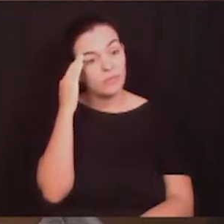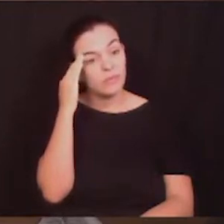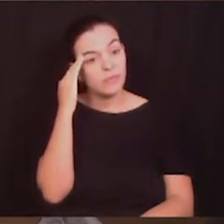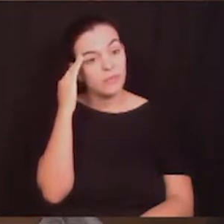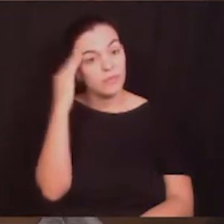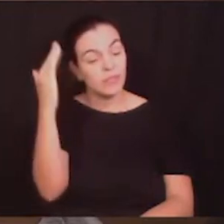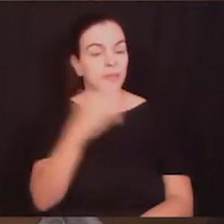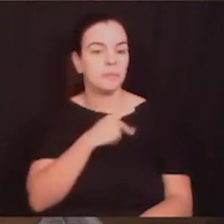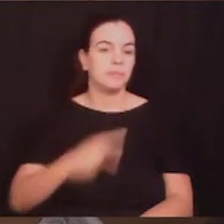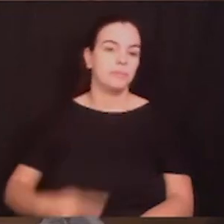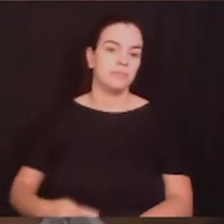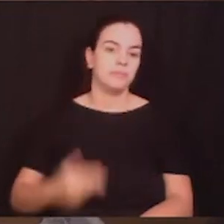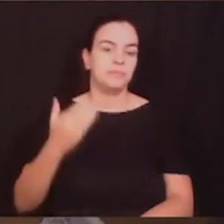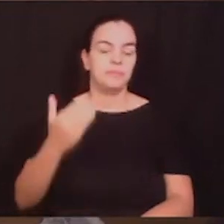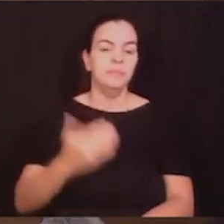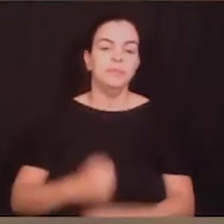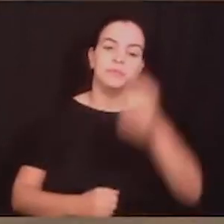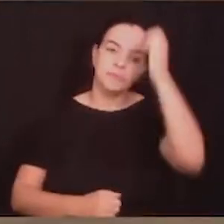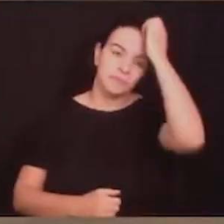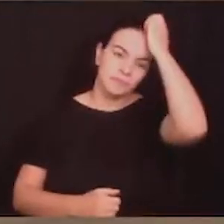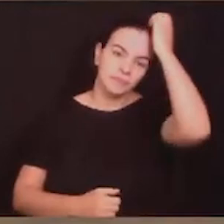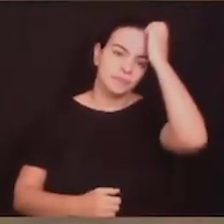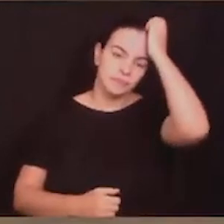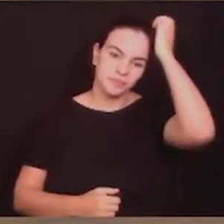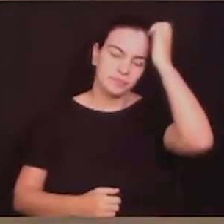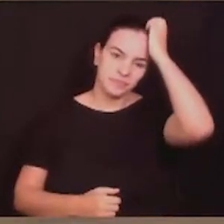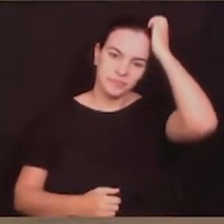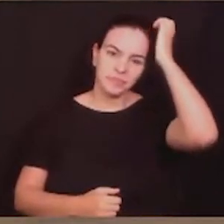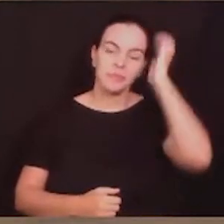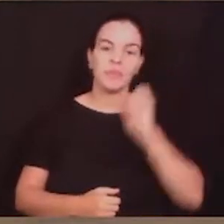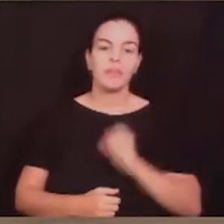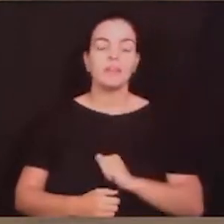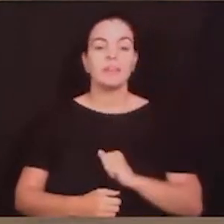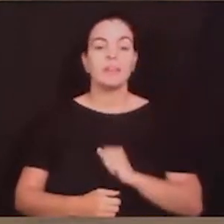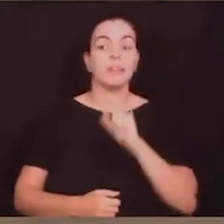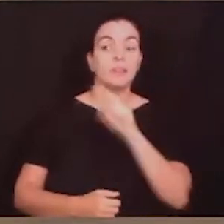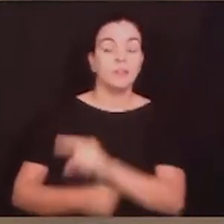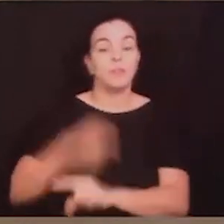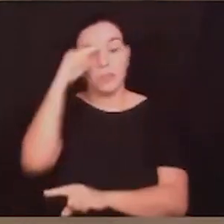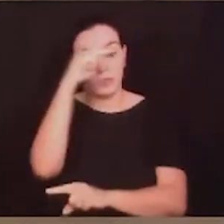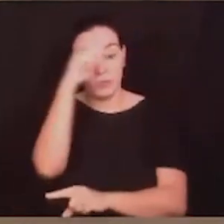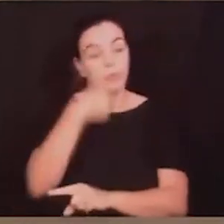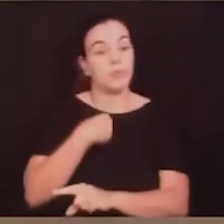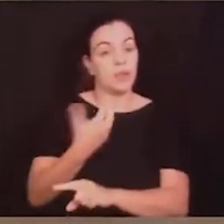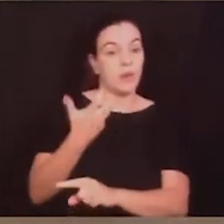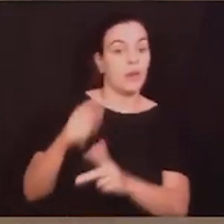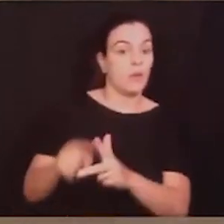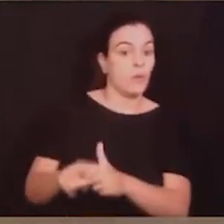exercício. Eu quero, em primeiro lugar, fazer uma correção à fala do vereador Tico Kuzma, que